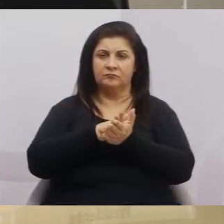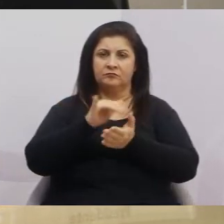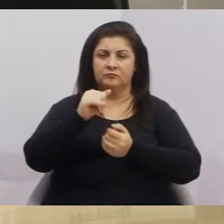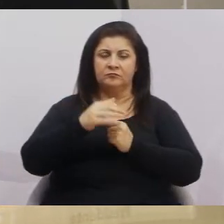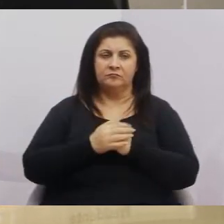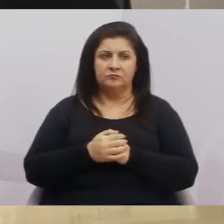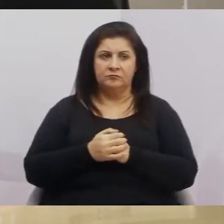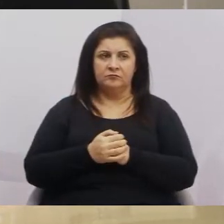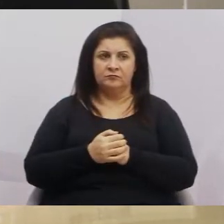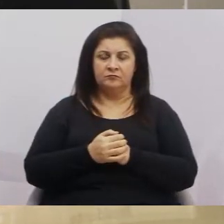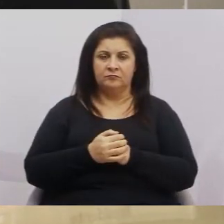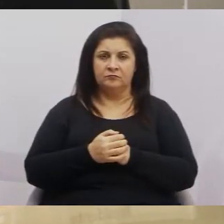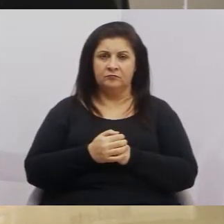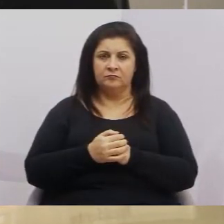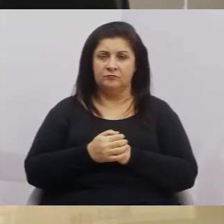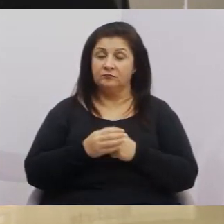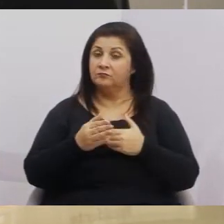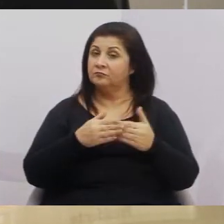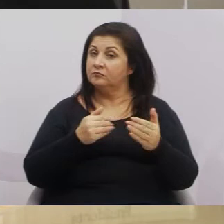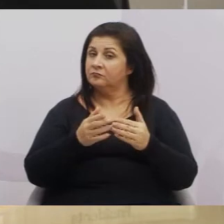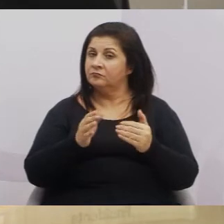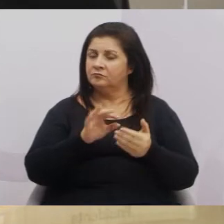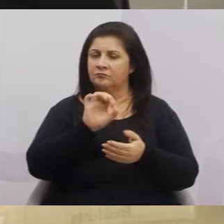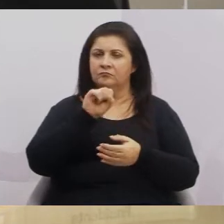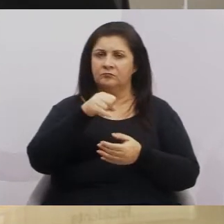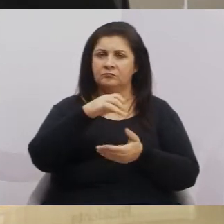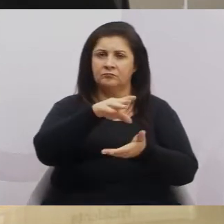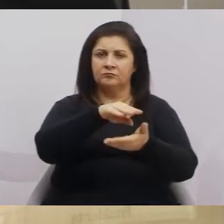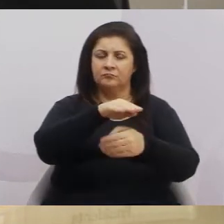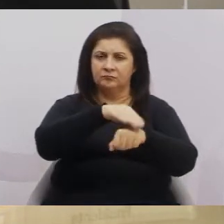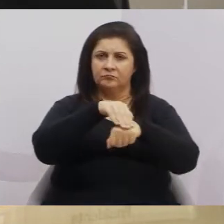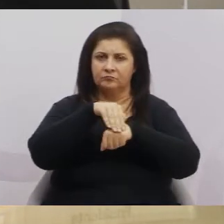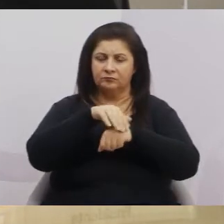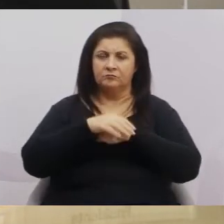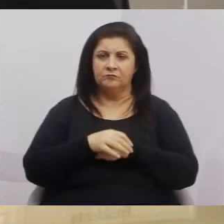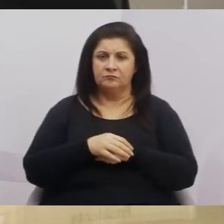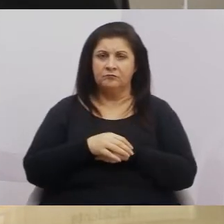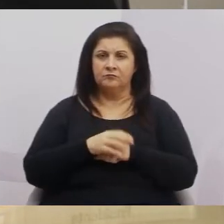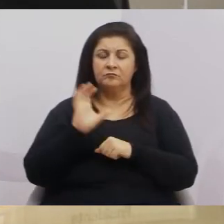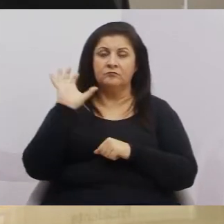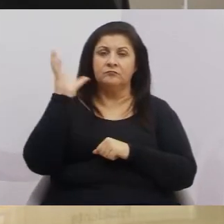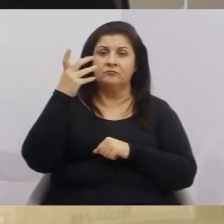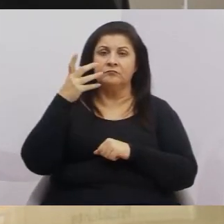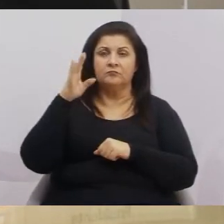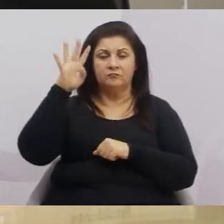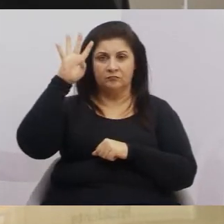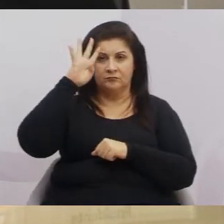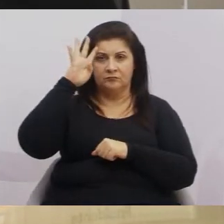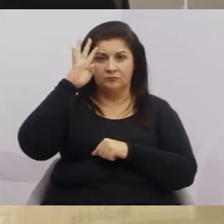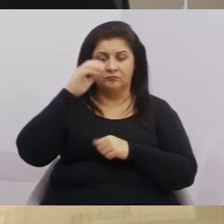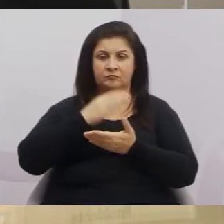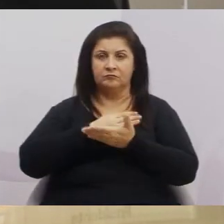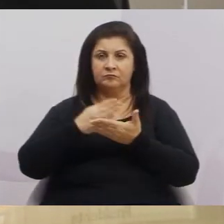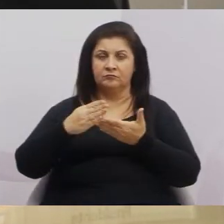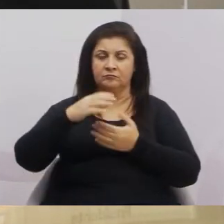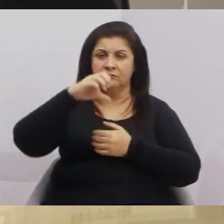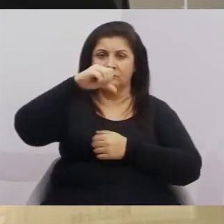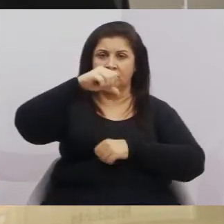independentemente da convocação, realizar-se-ão às quartas-feiras com início às nove horas.